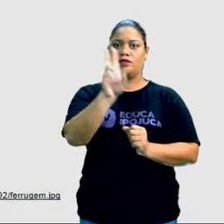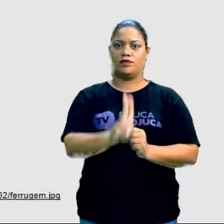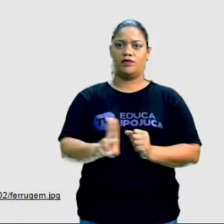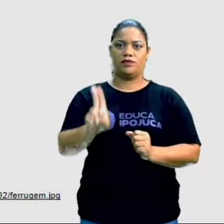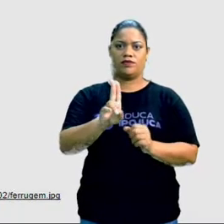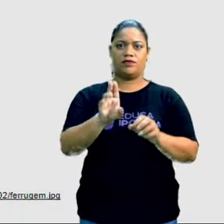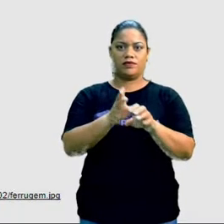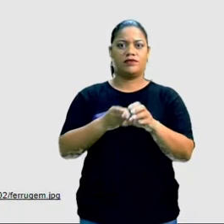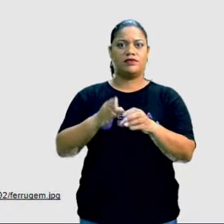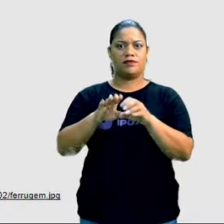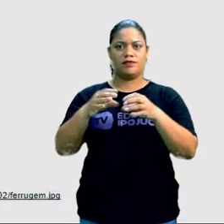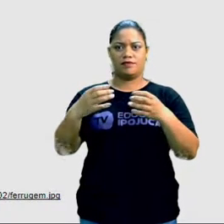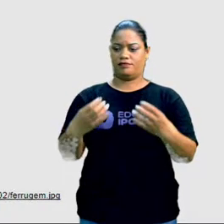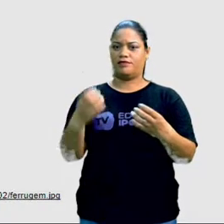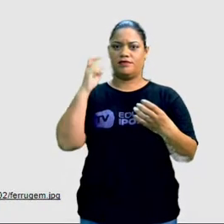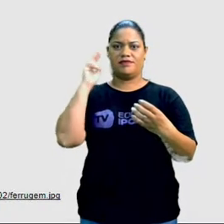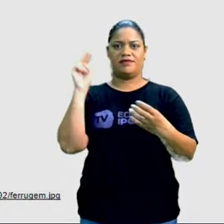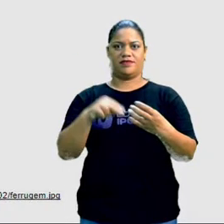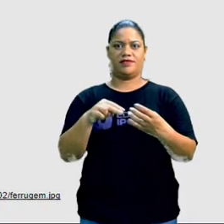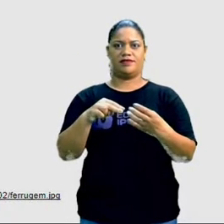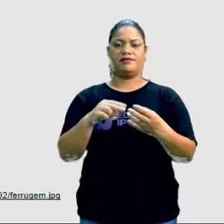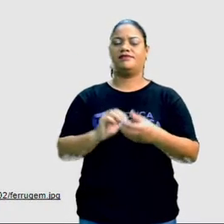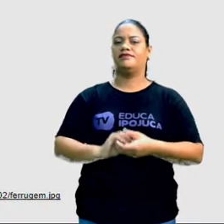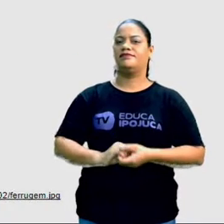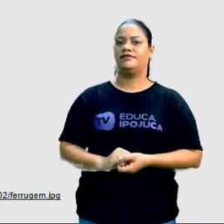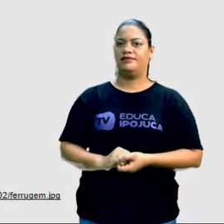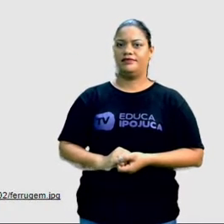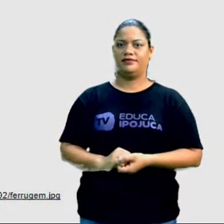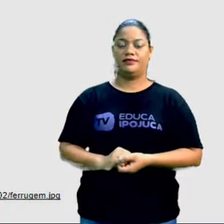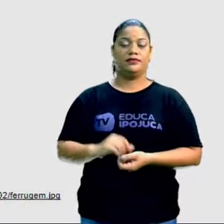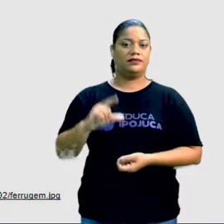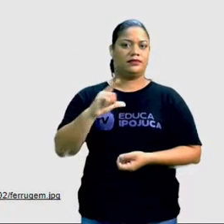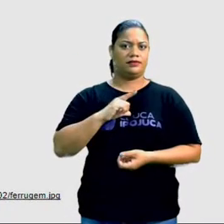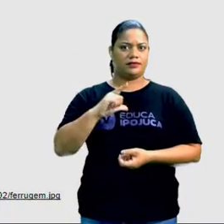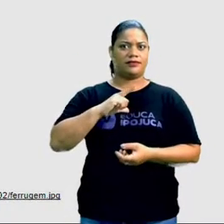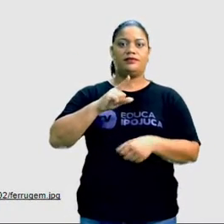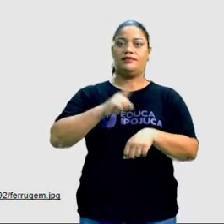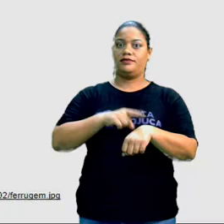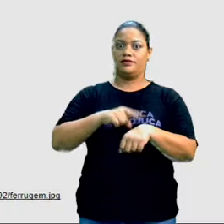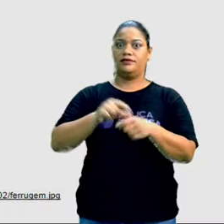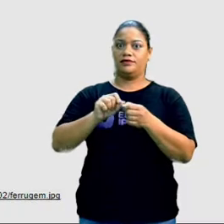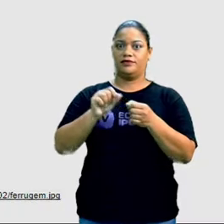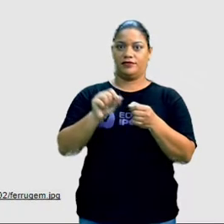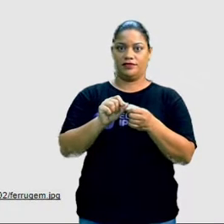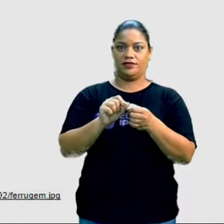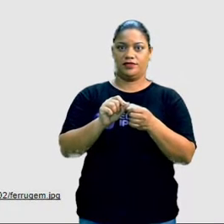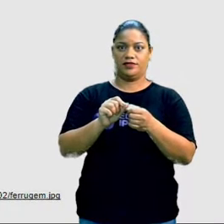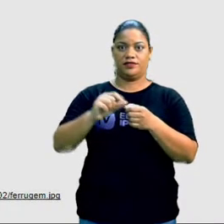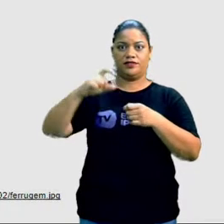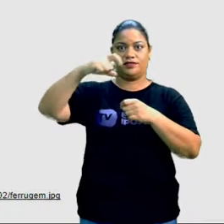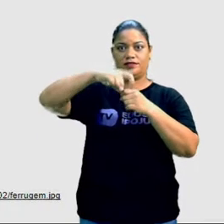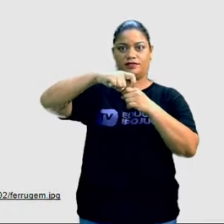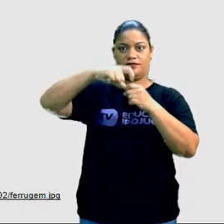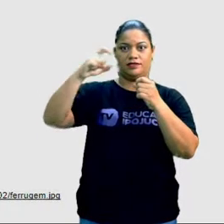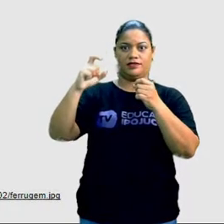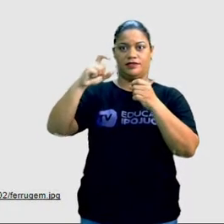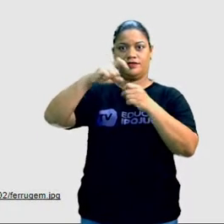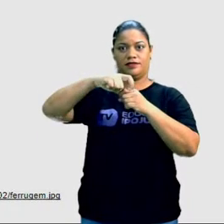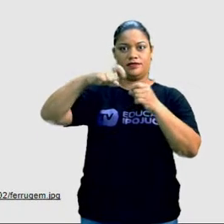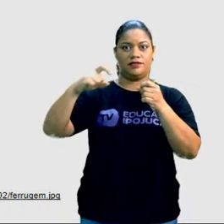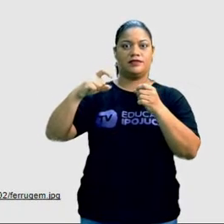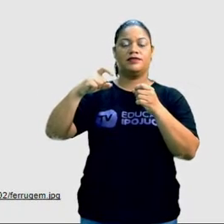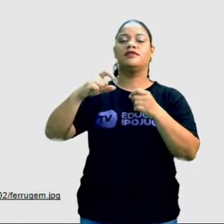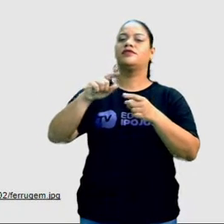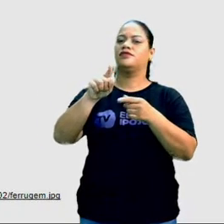ser como era antes. Se você ver aí o que o tempo fez com esse cadeado, por mais que você bote em alguma